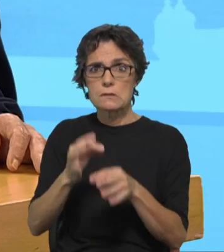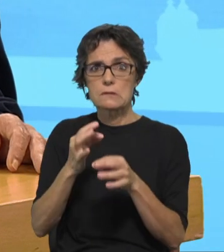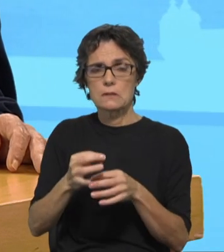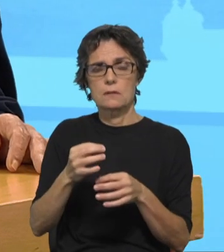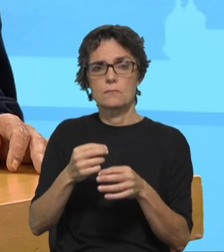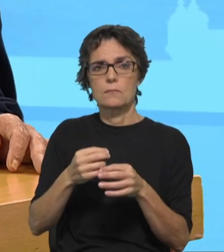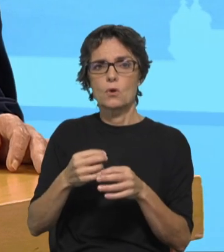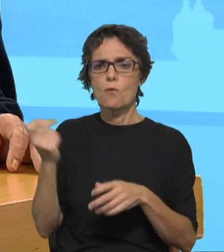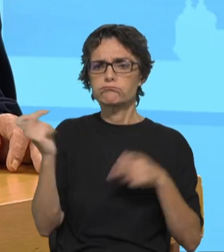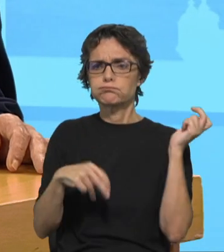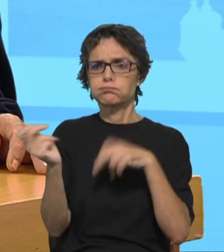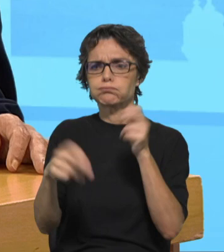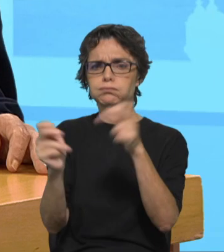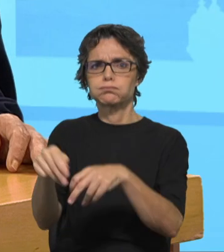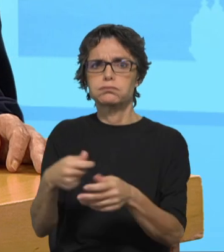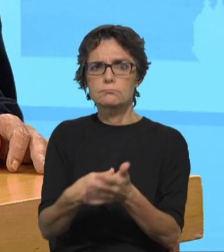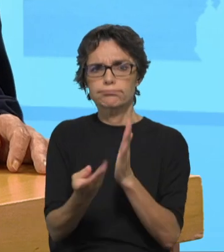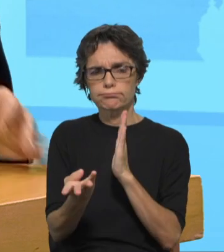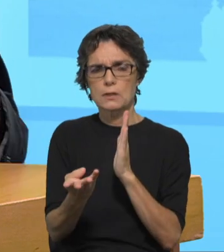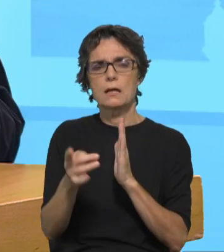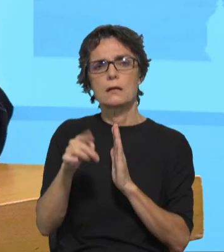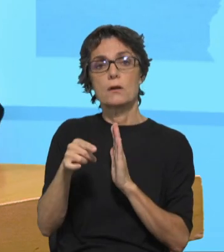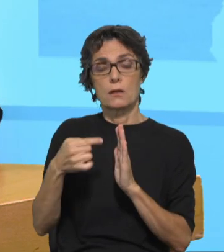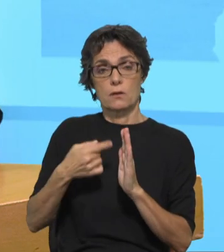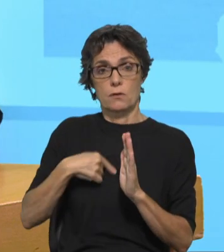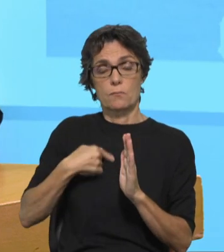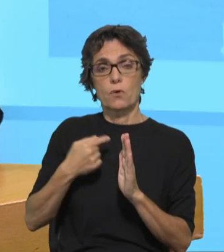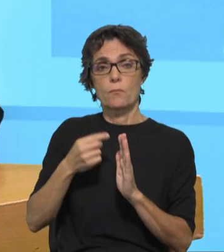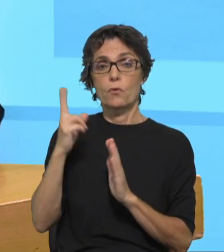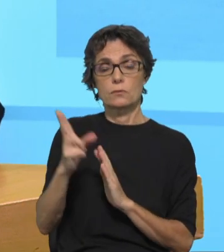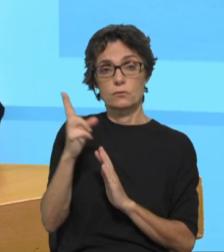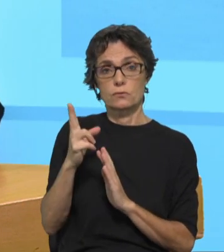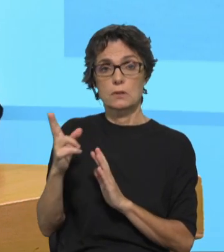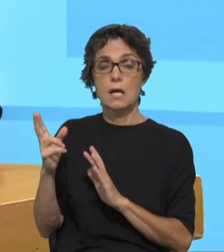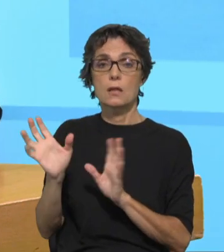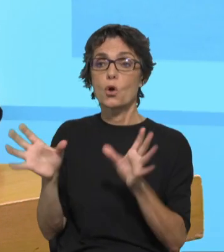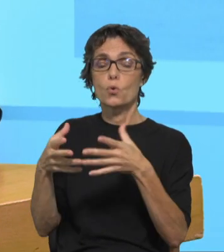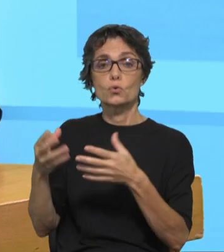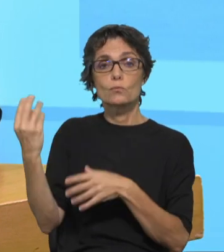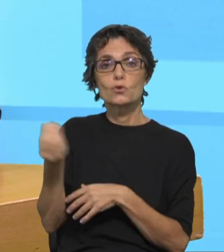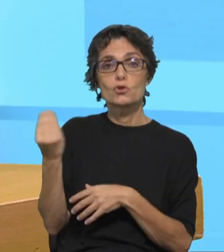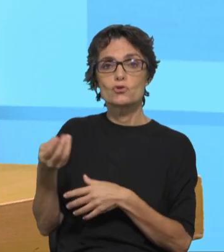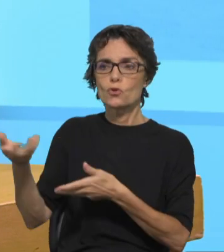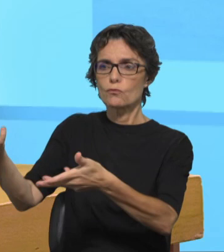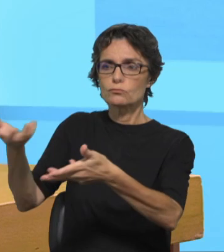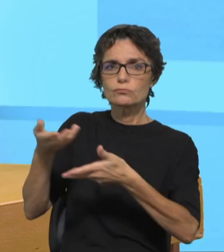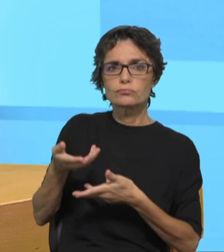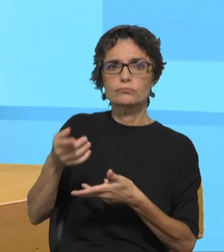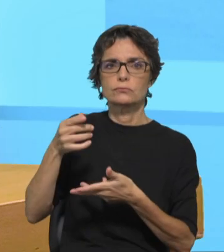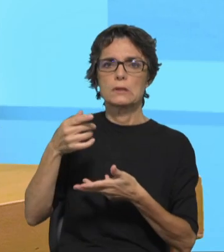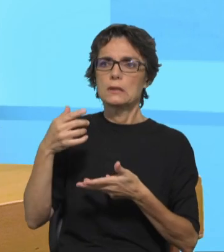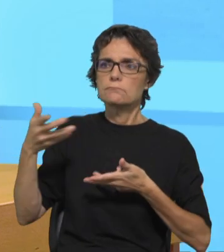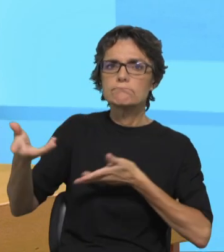peregrinos nestas Jornadas, e, portanto, fizeram a experiência de estar ao lado de gente do mundo todo.